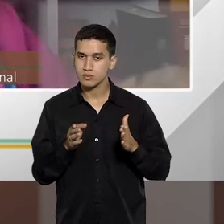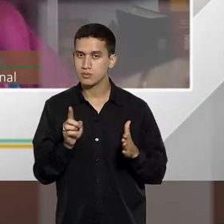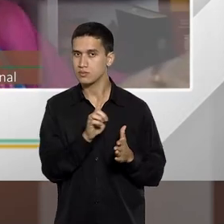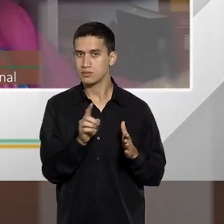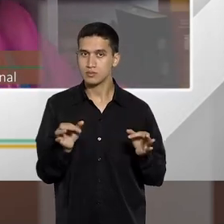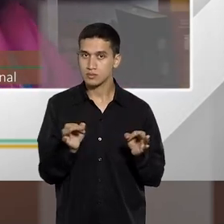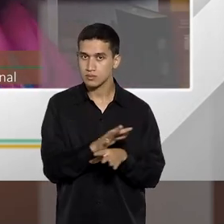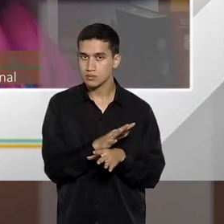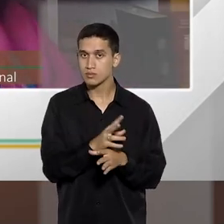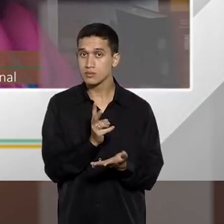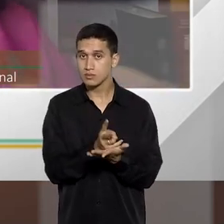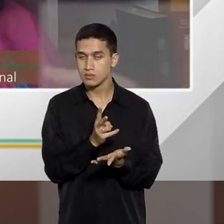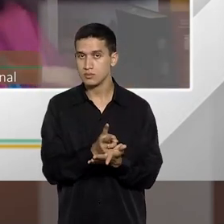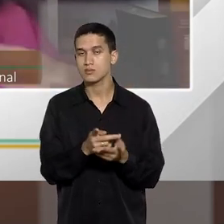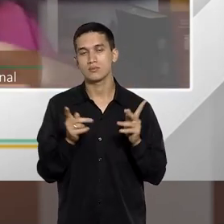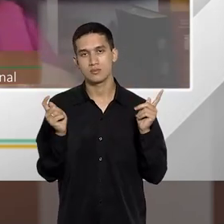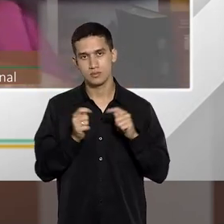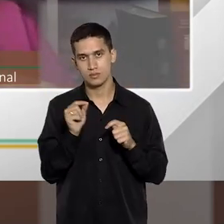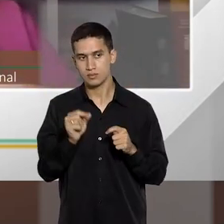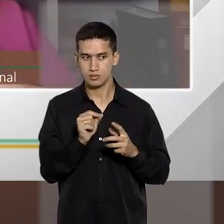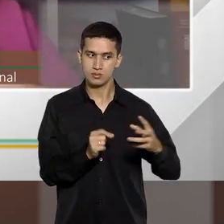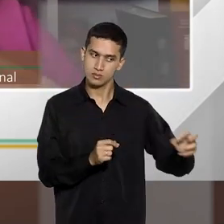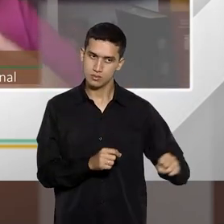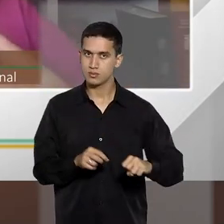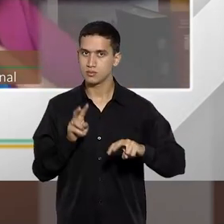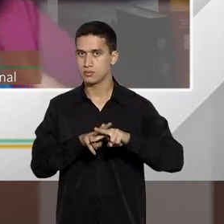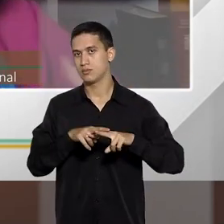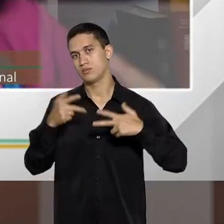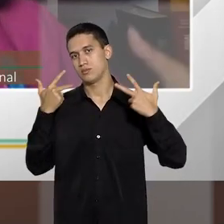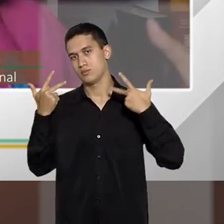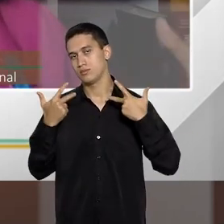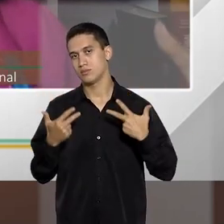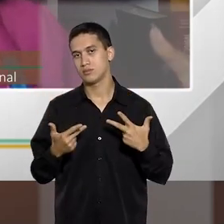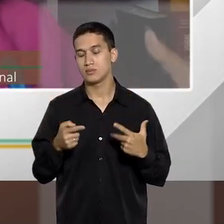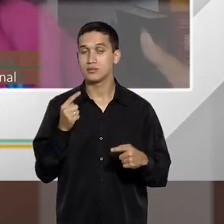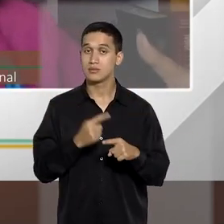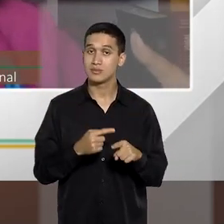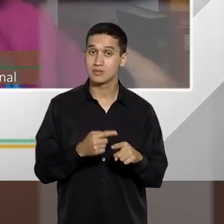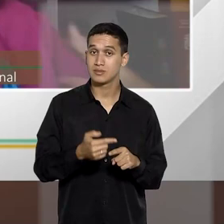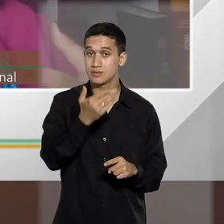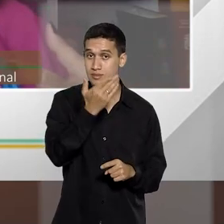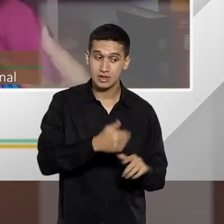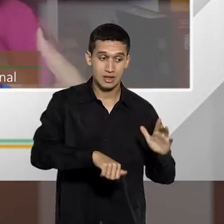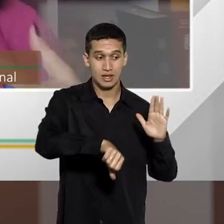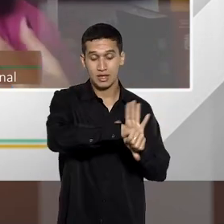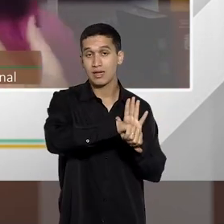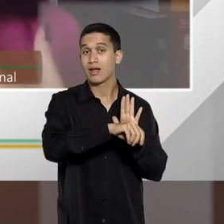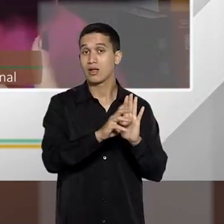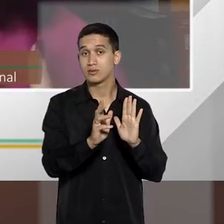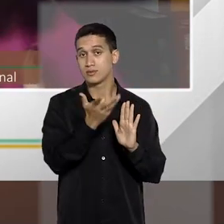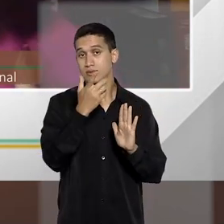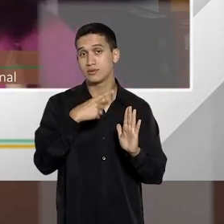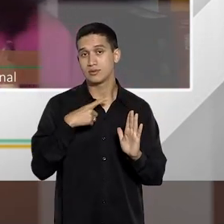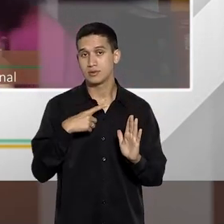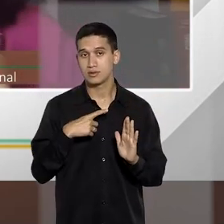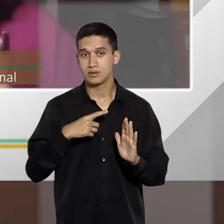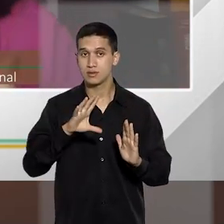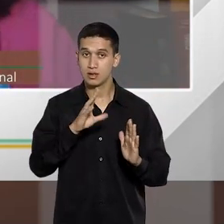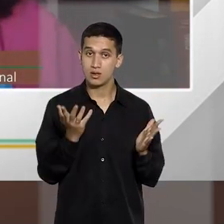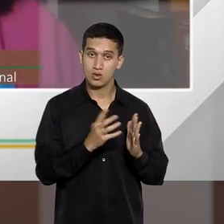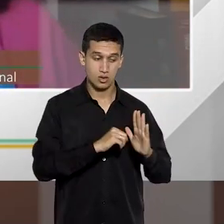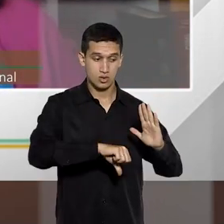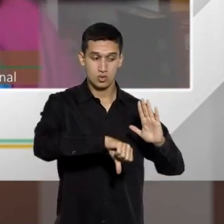ele pode ser preso em flagrante, porque o crime está se consumando. Agora, no crime habitual,